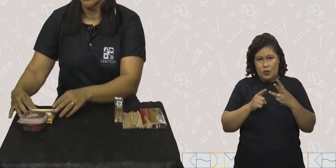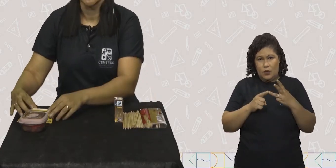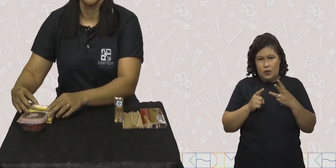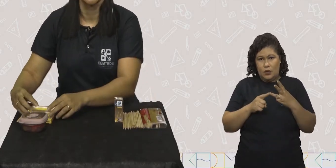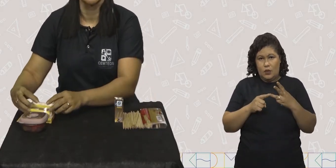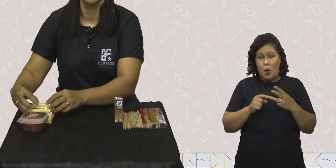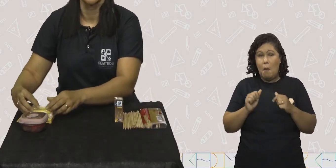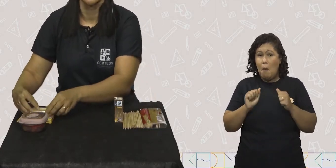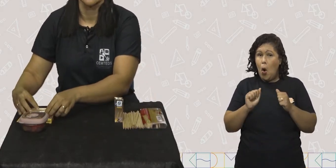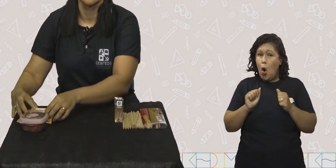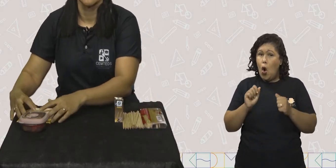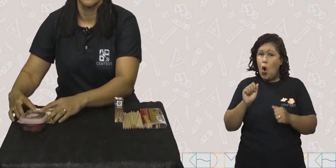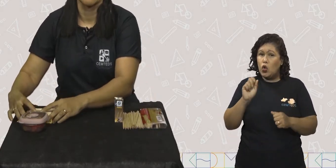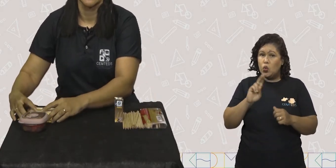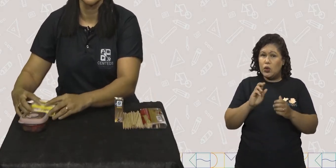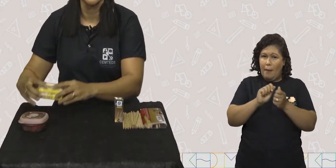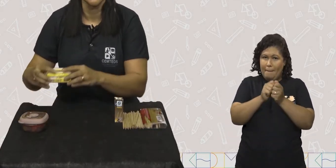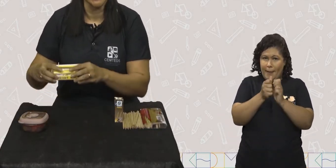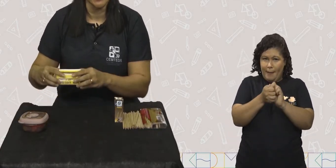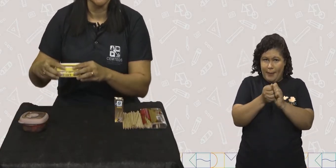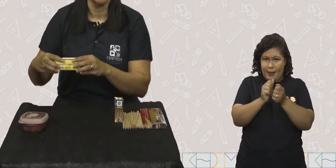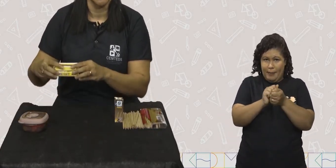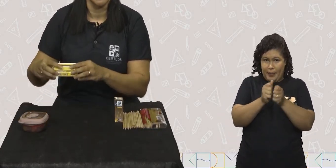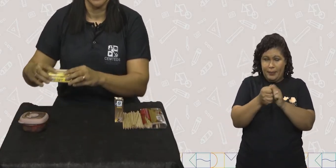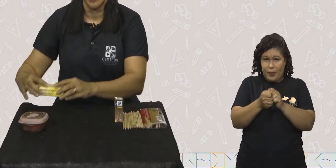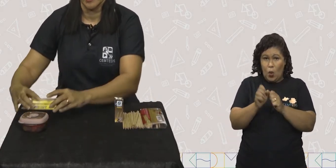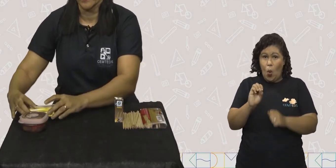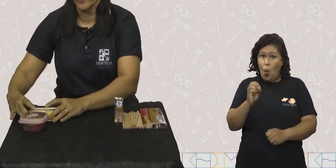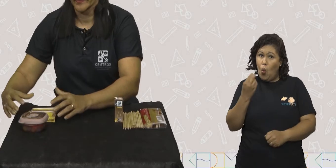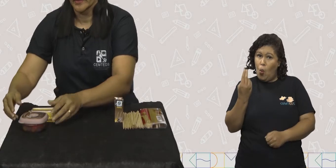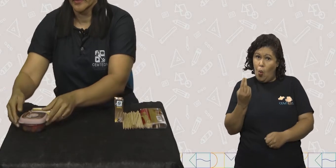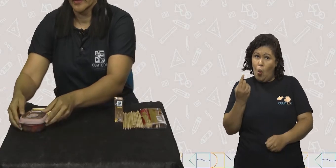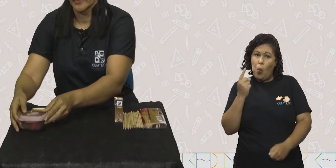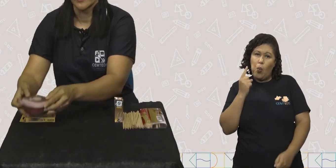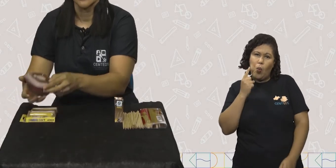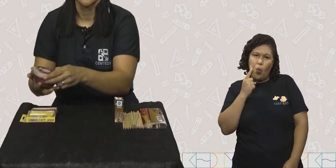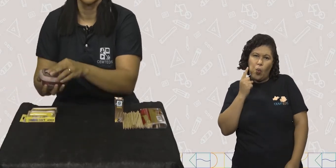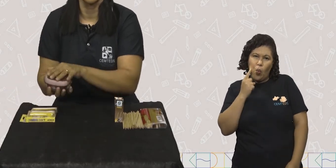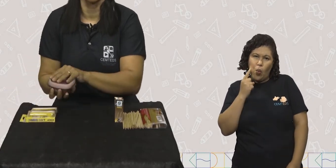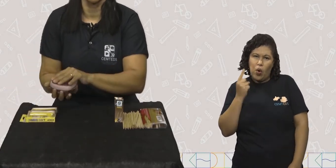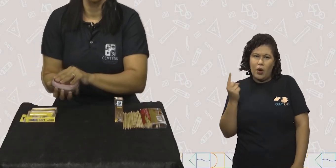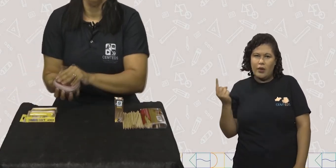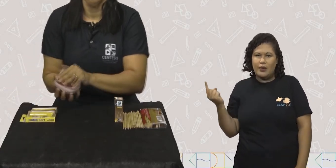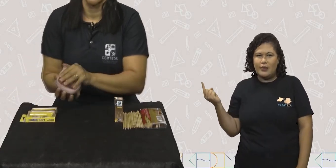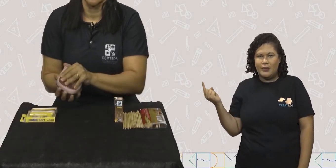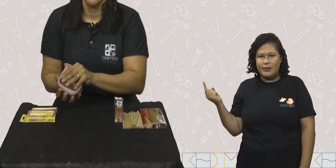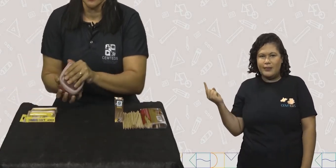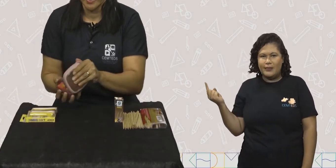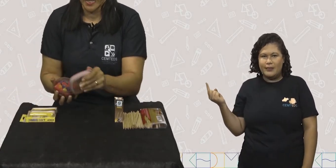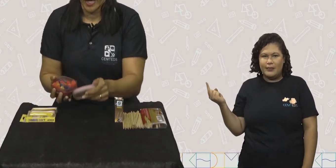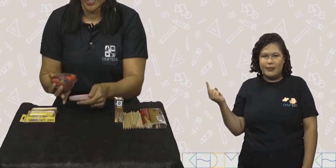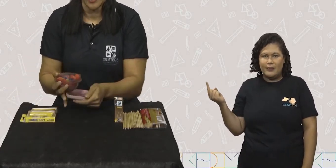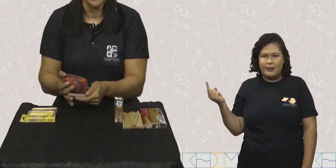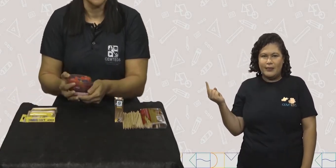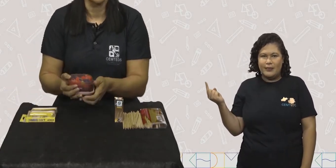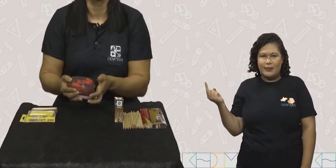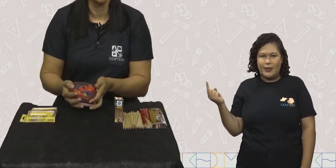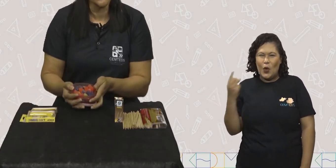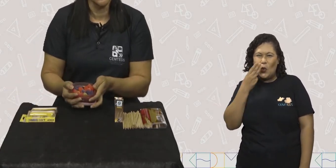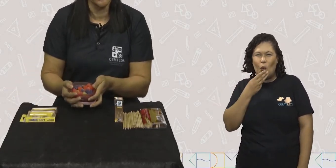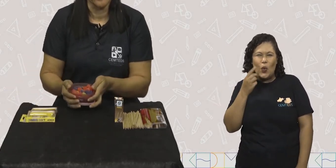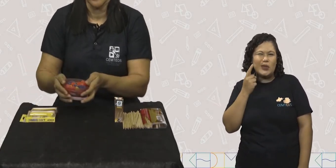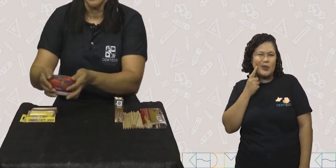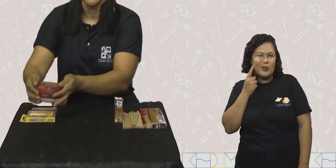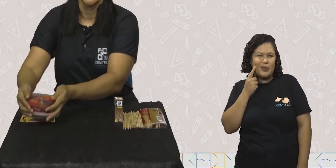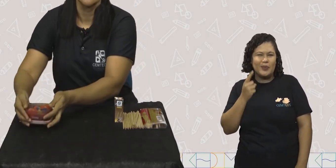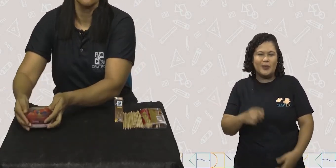nós podemos usar também a massinha de modelar e também podemos usar a